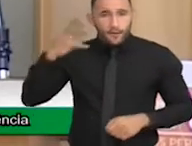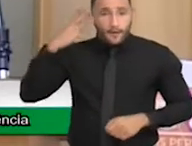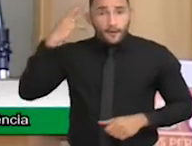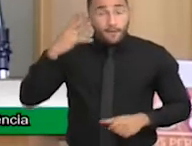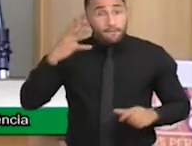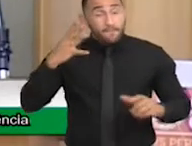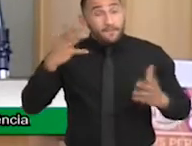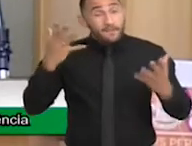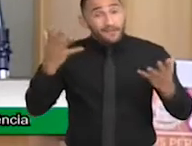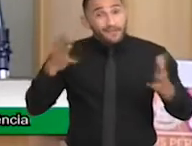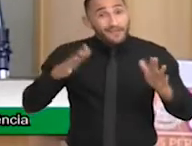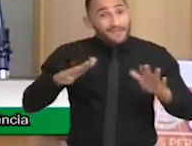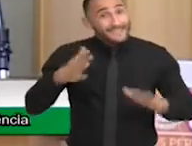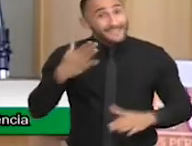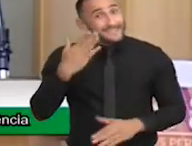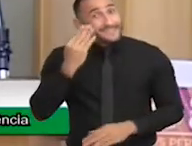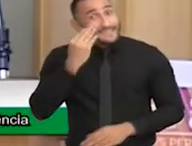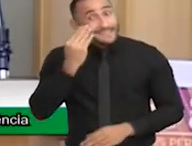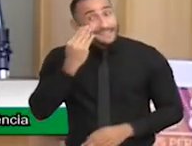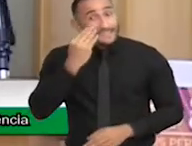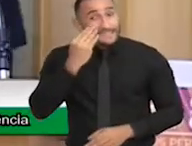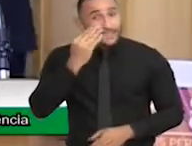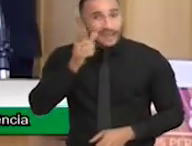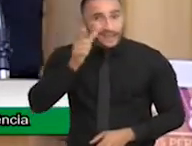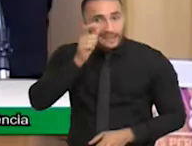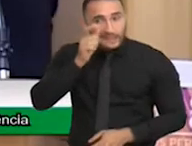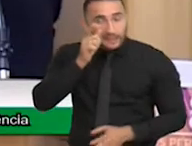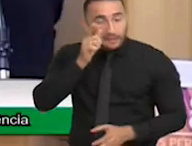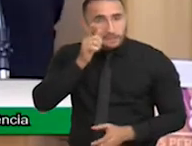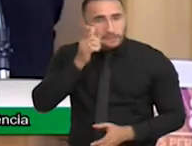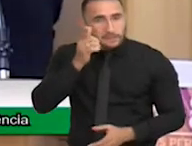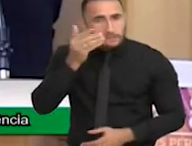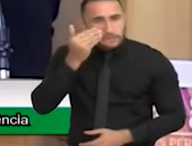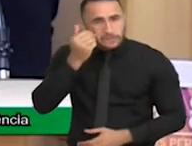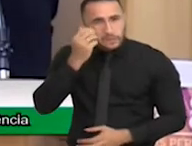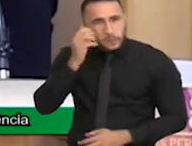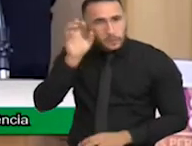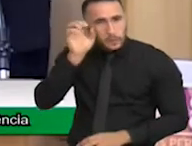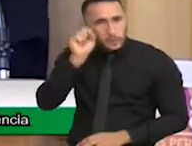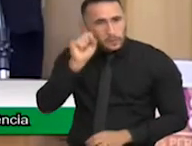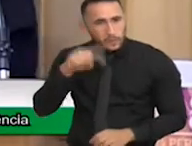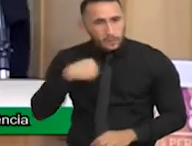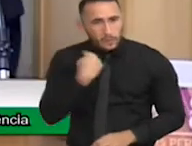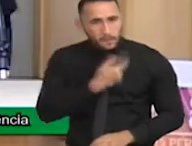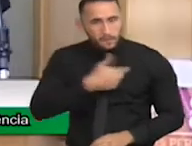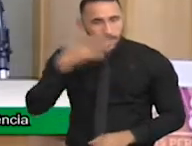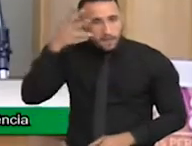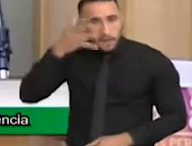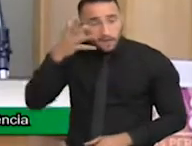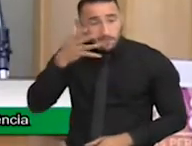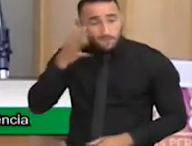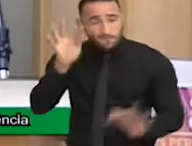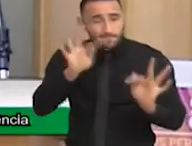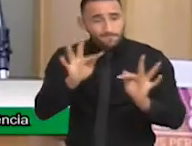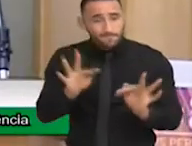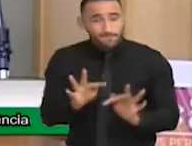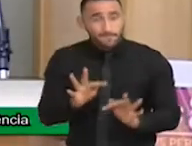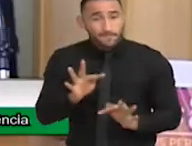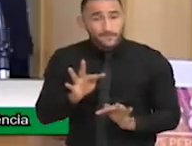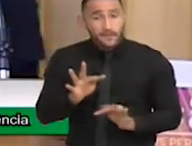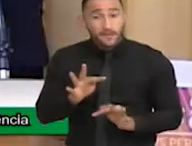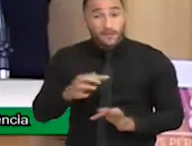sabe, nos ouvindo, para mim, realmente é uma honra estar aqui nesse microfone, de uma casa que meu avô